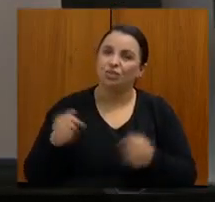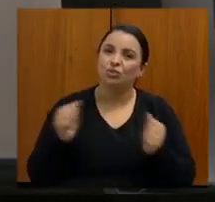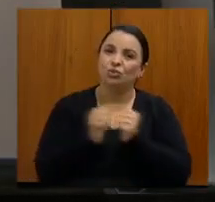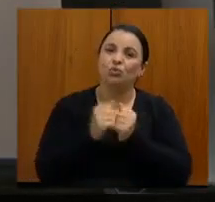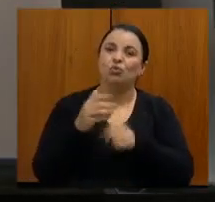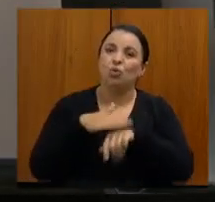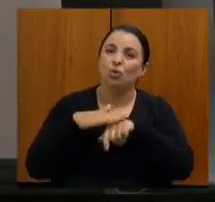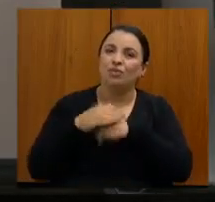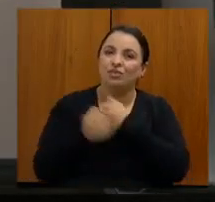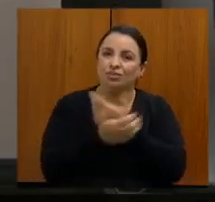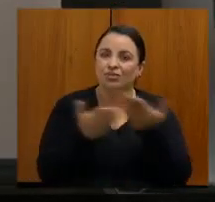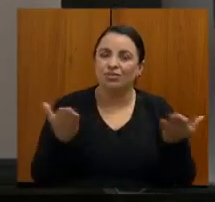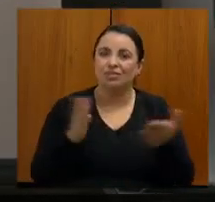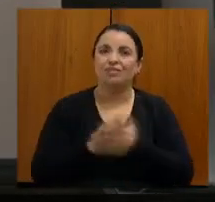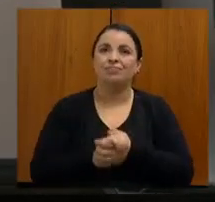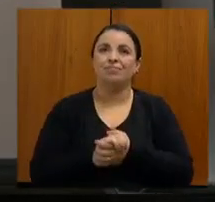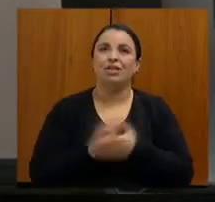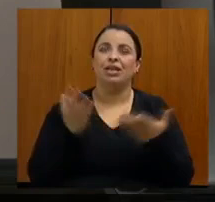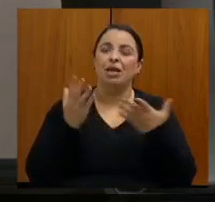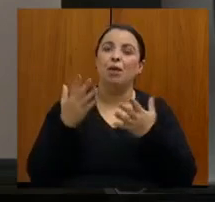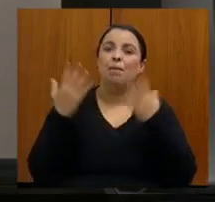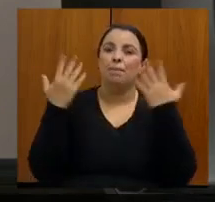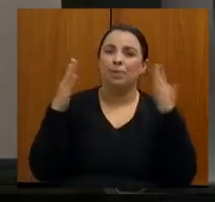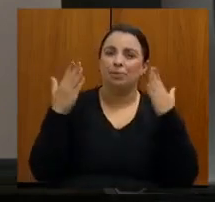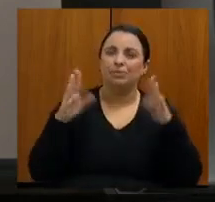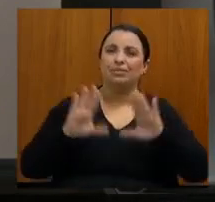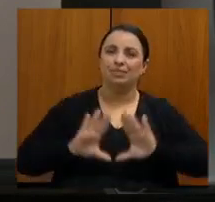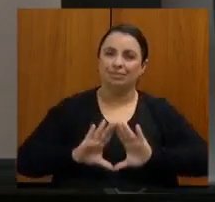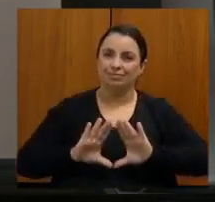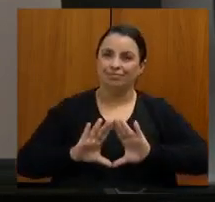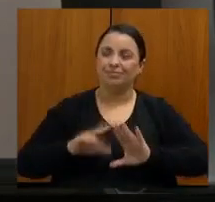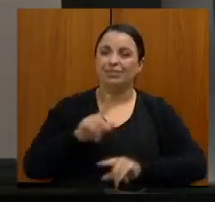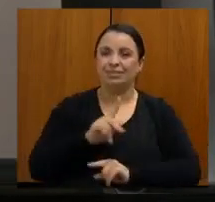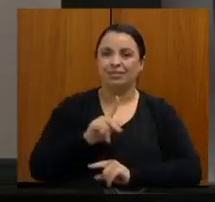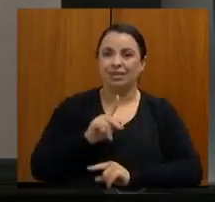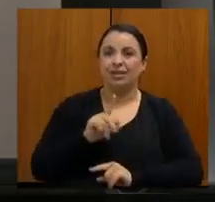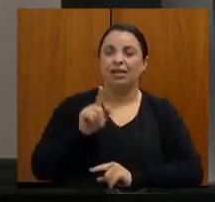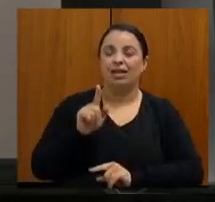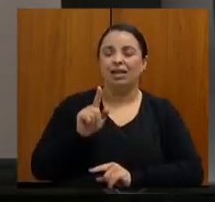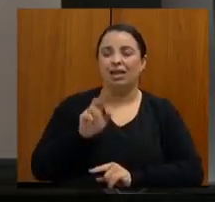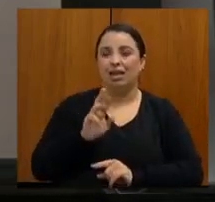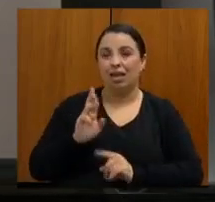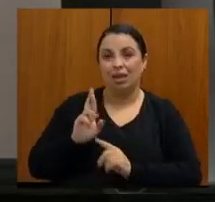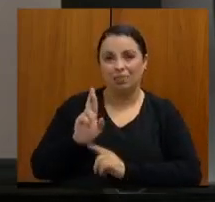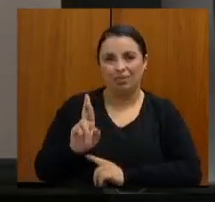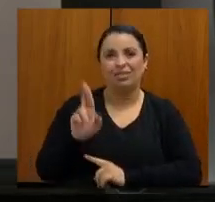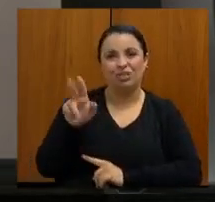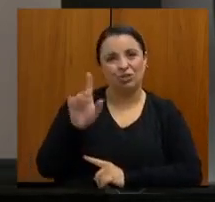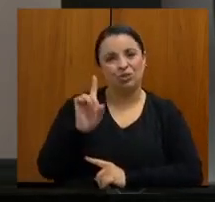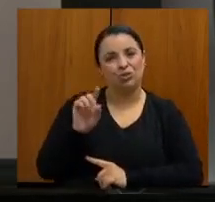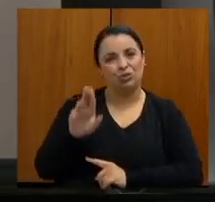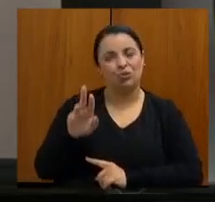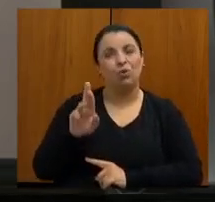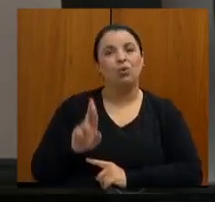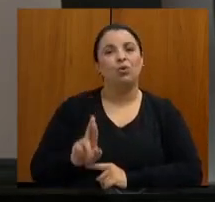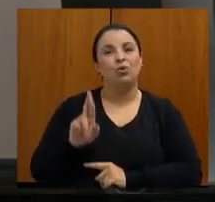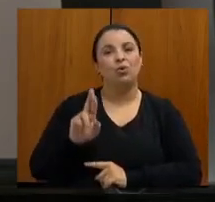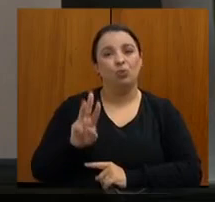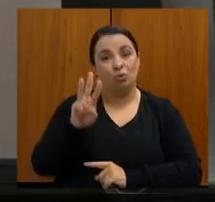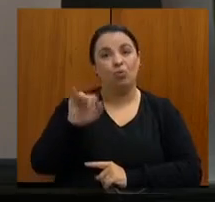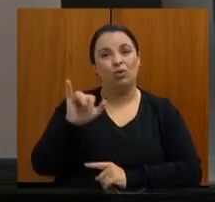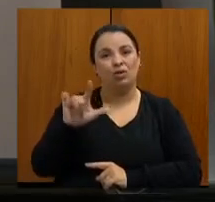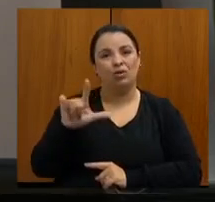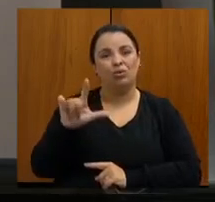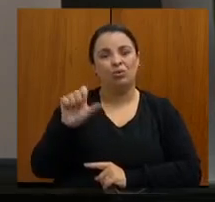Gostaria de parabenizar a Assembleia em nome do doutor Wilson Batista e parabenizando todos os deputados. Além disso,